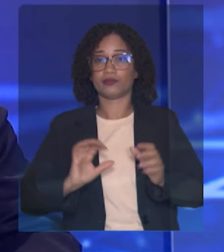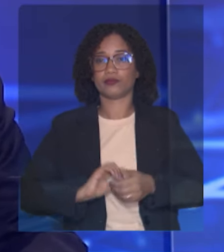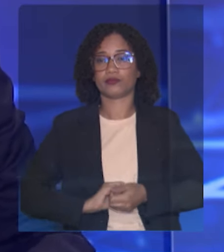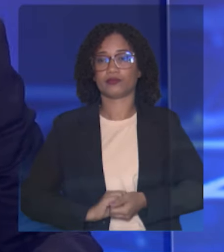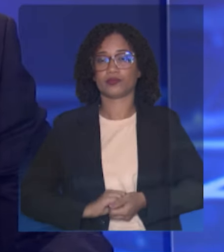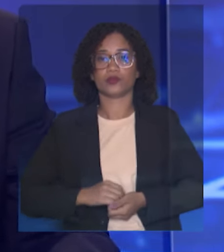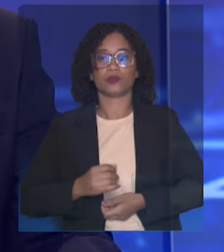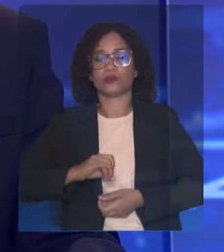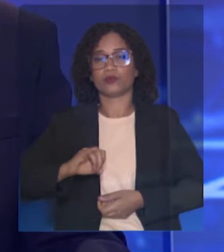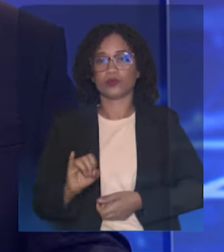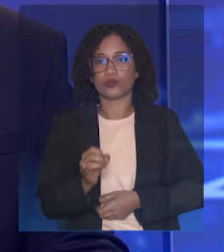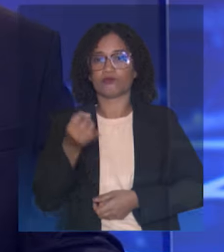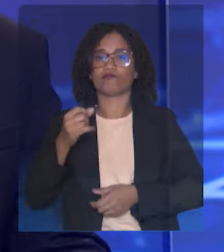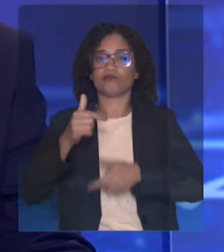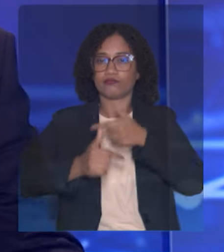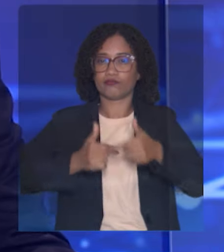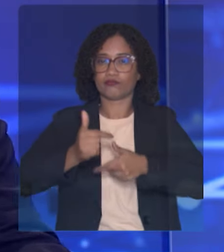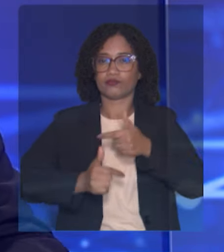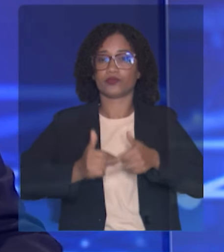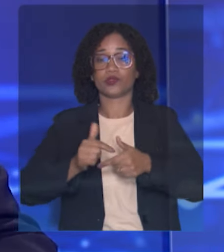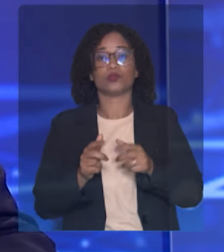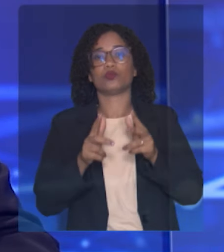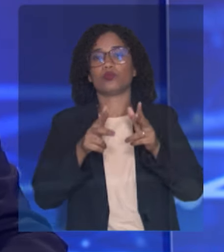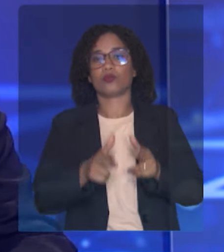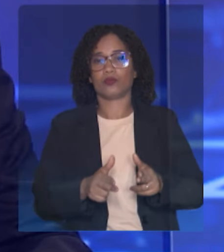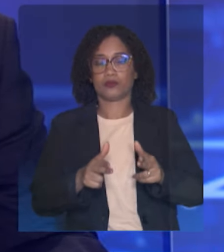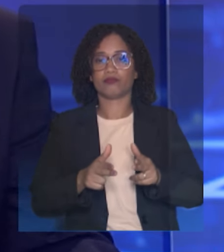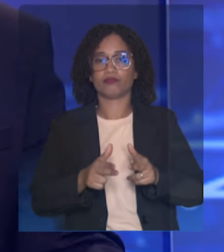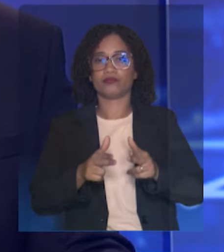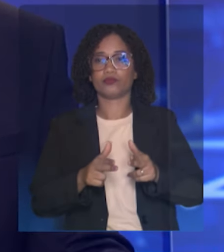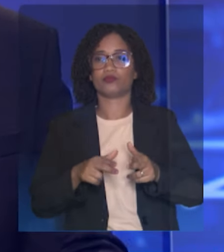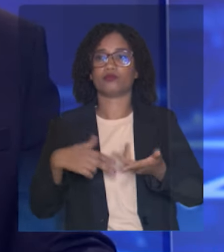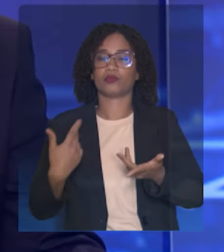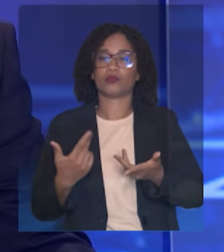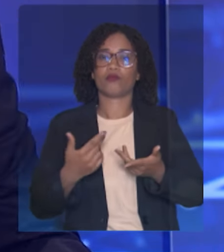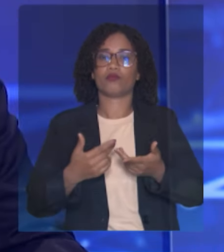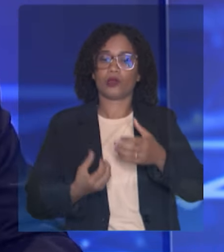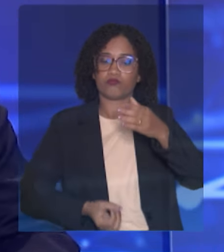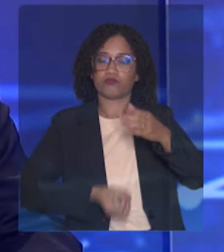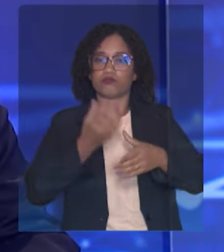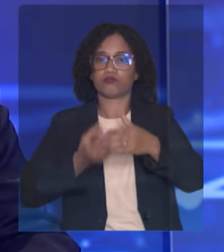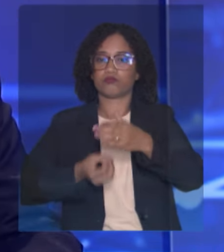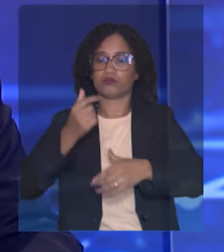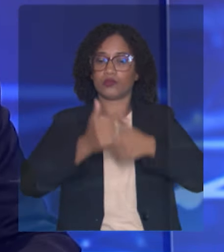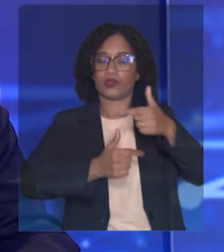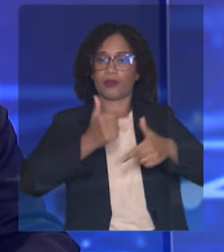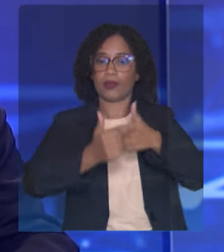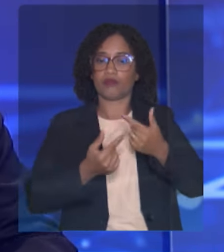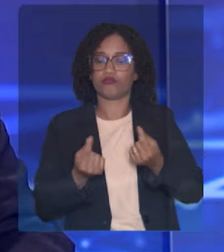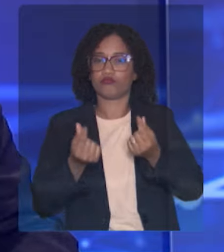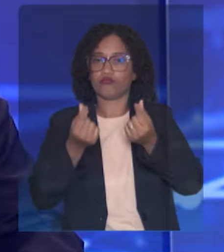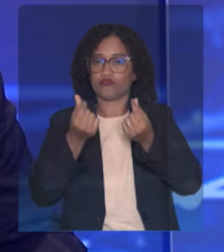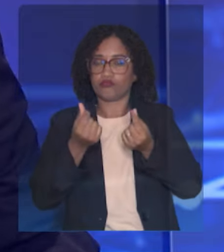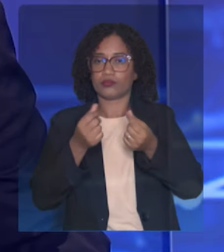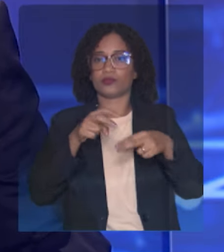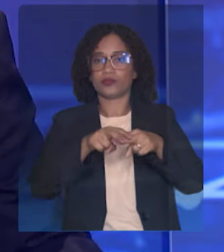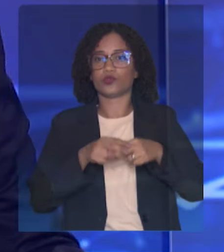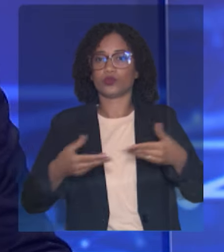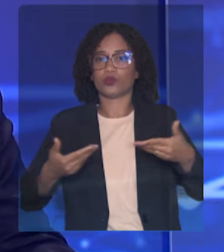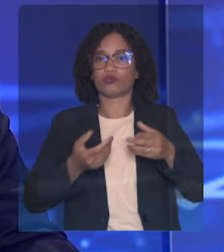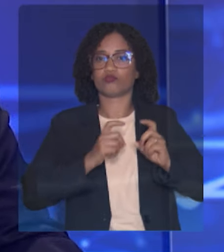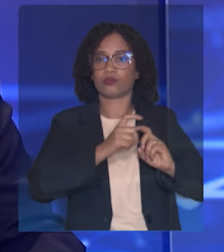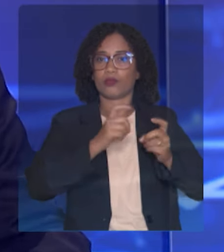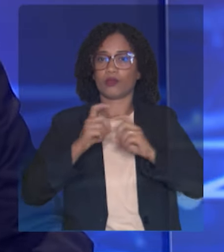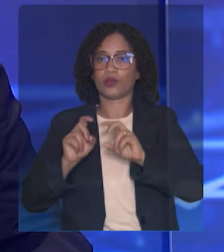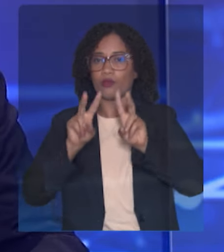assim como de geração de emprego e renda. E é por tudo isso que, hoje, aqui, nós vamos debater a cidade, do transporte público, da